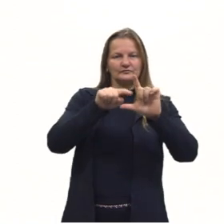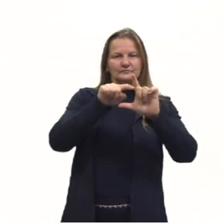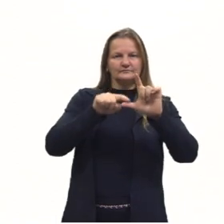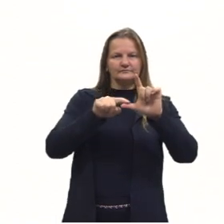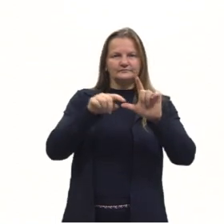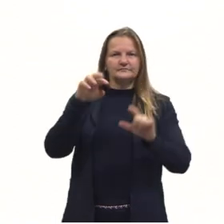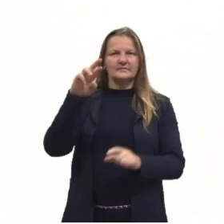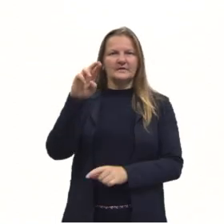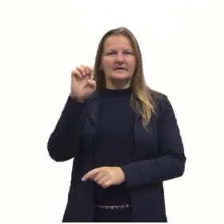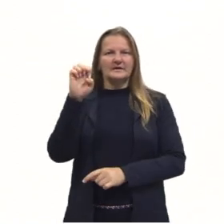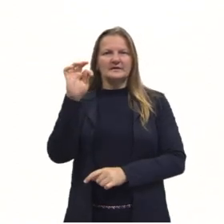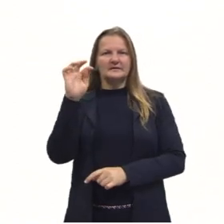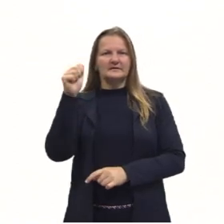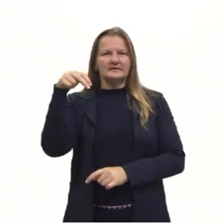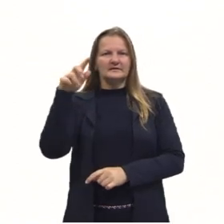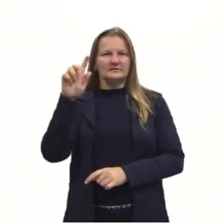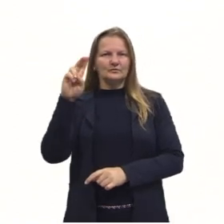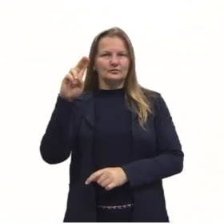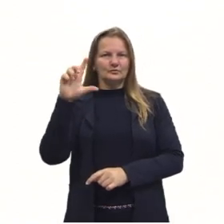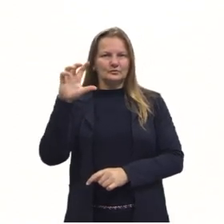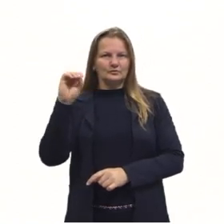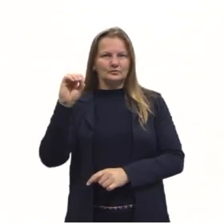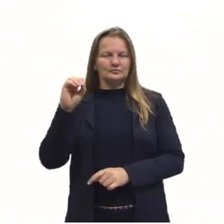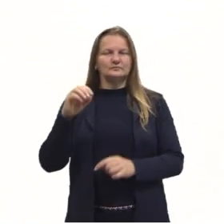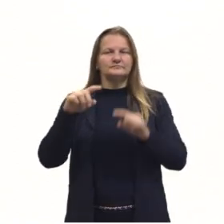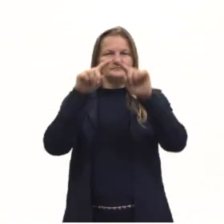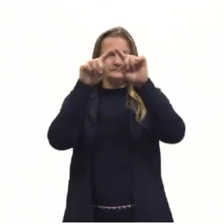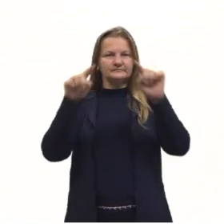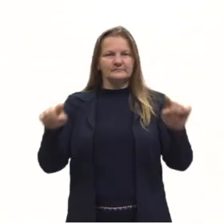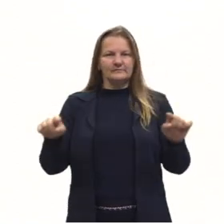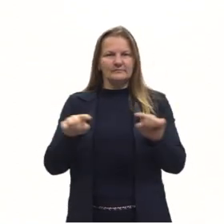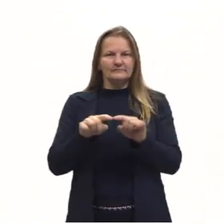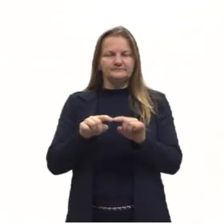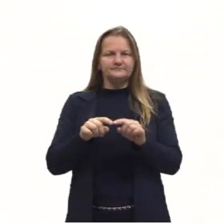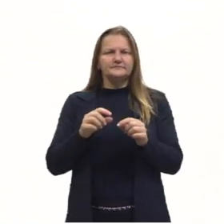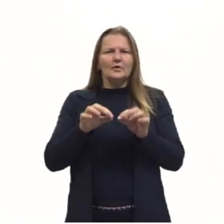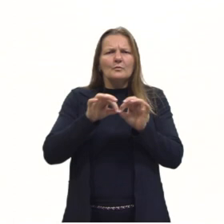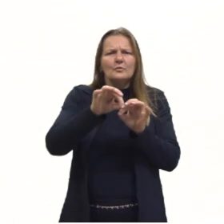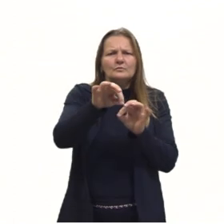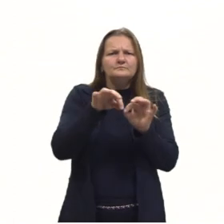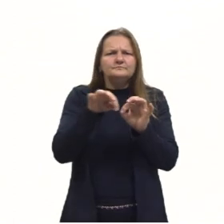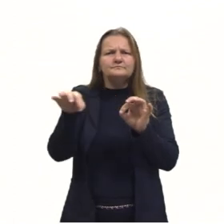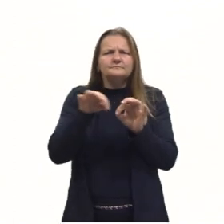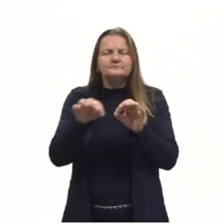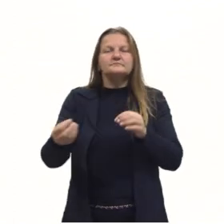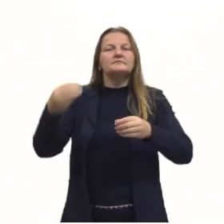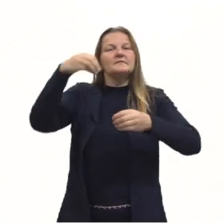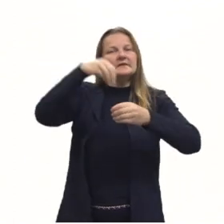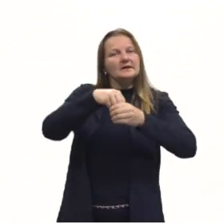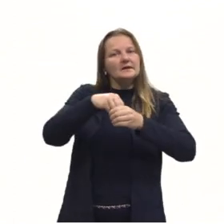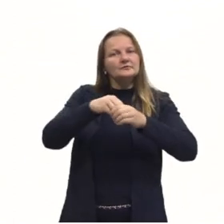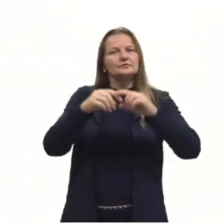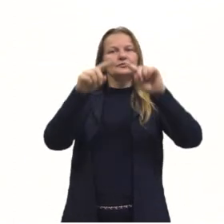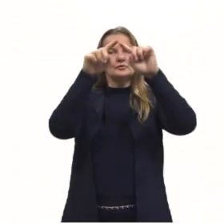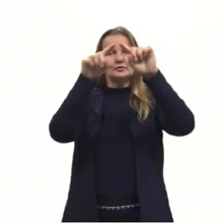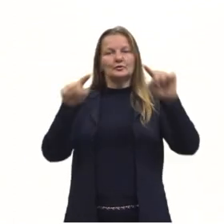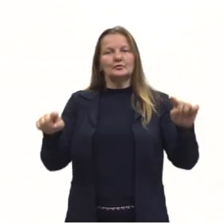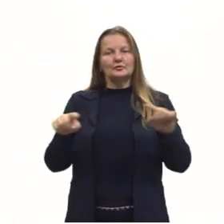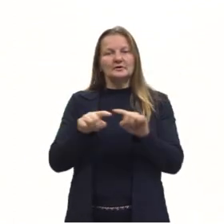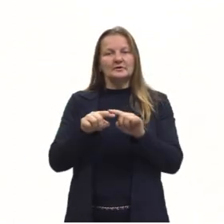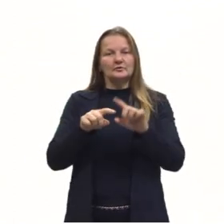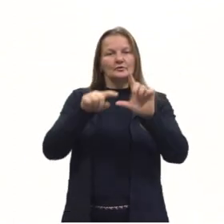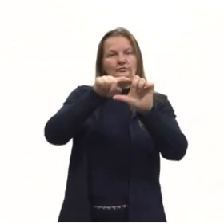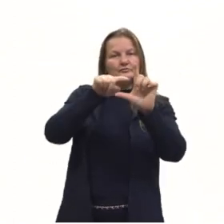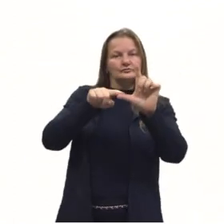tá? Aqui eu trouxe para vocês então as relações métricas no triângulo retângulo. É o